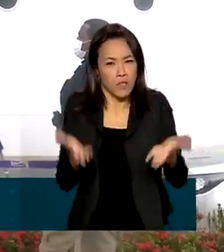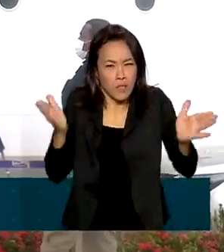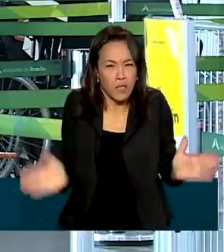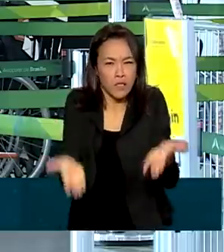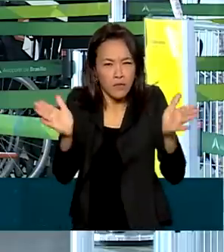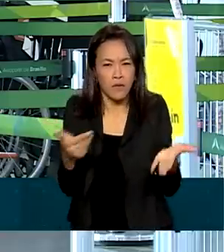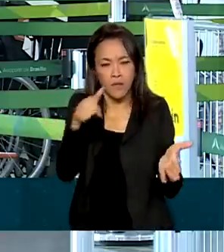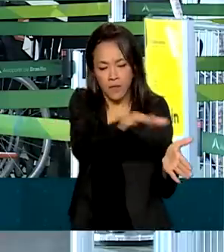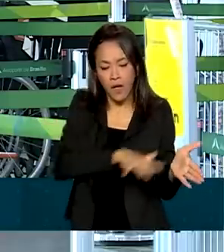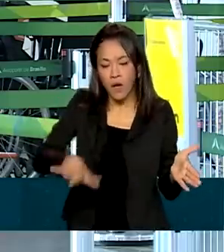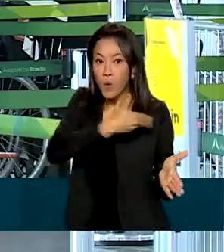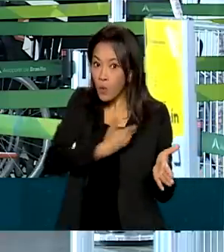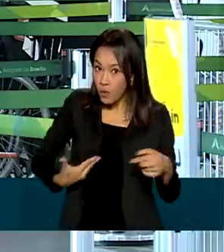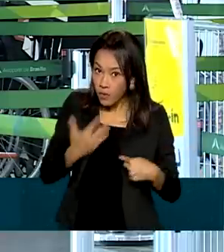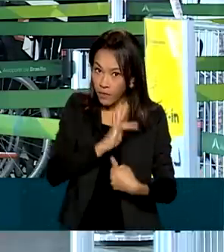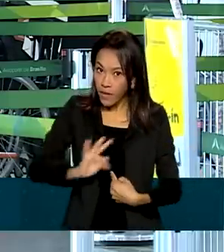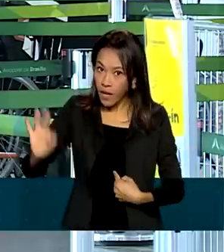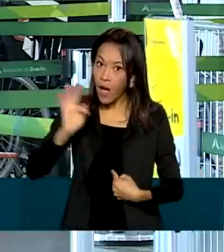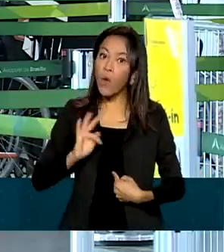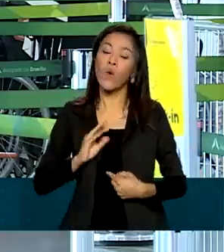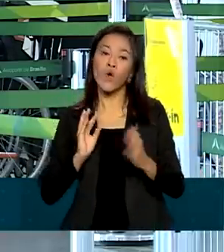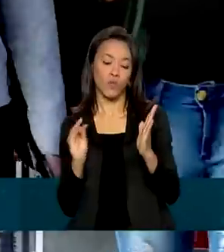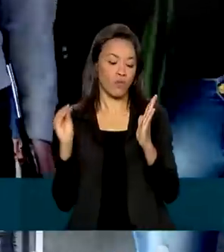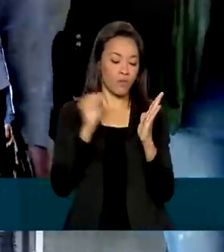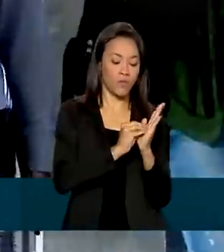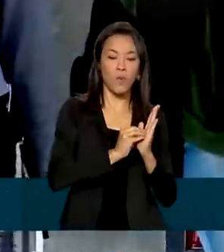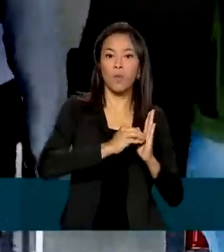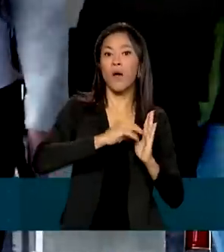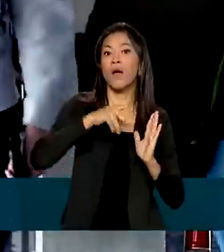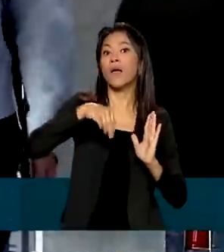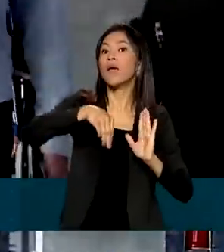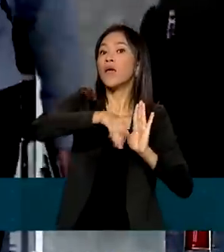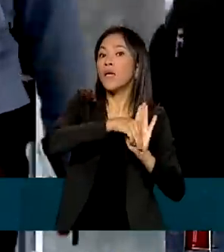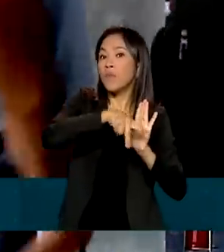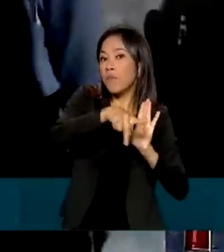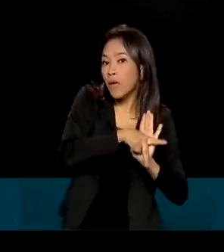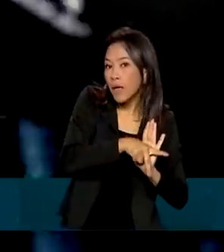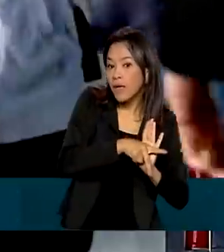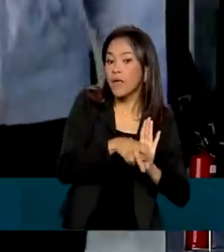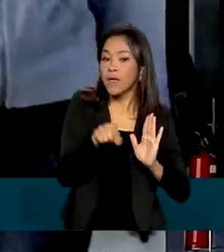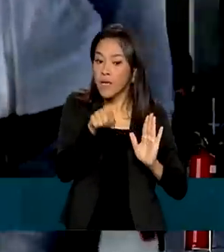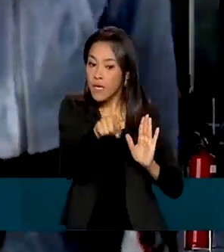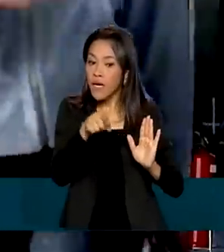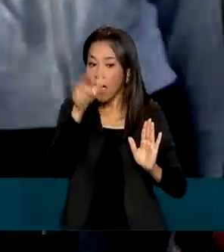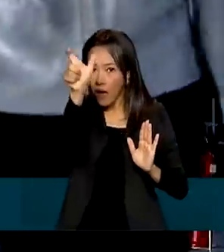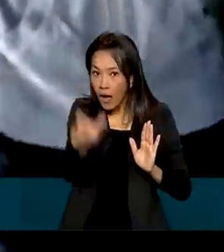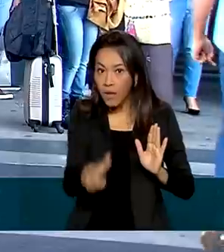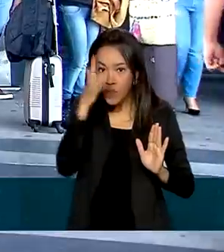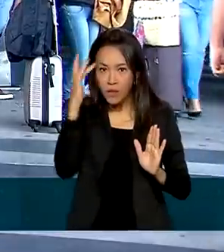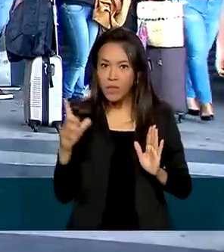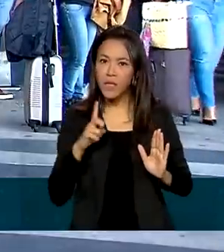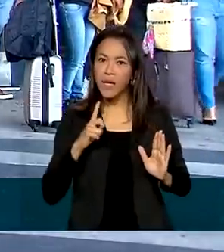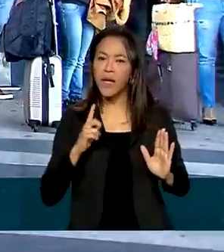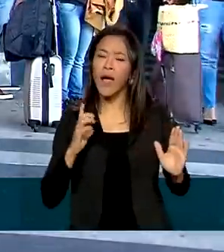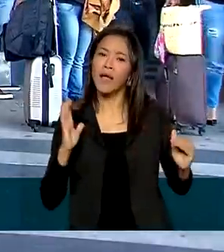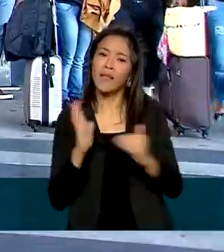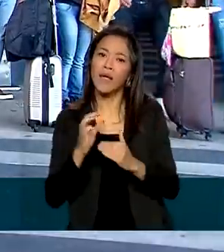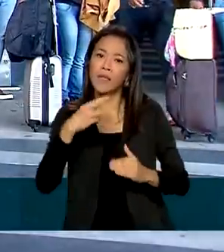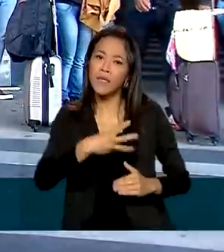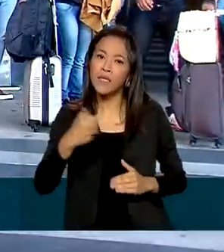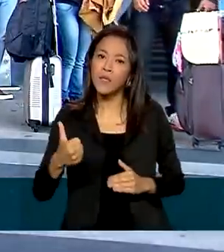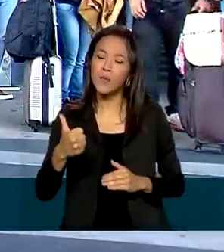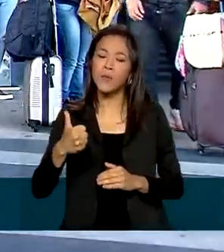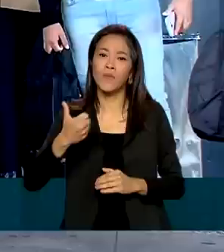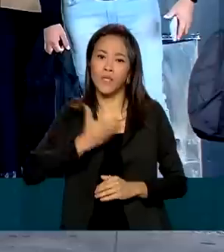setor, o governo federal publicou uma medida provisória que determina que o cliente tem até 31 de dezembro de 2023